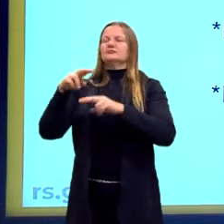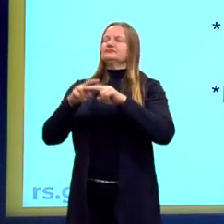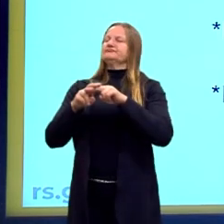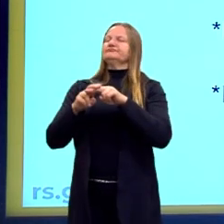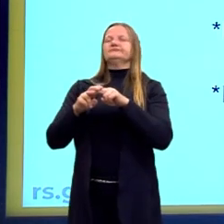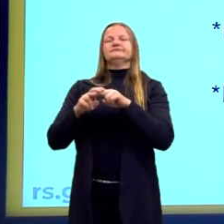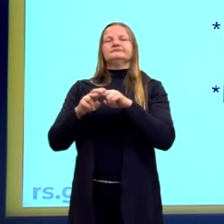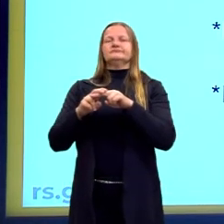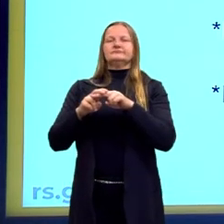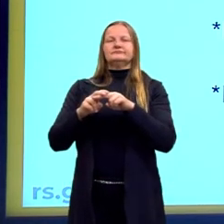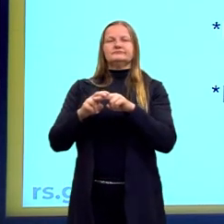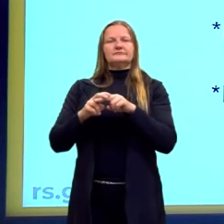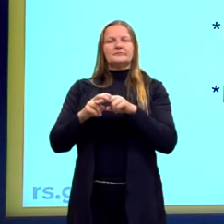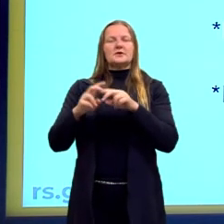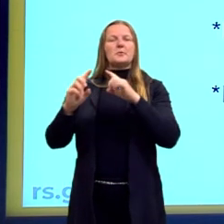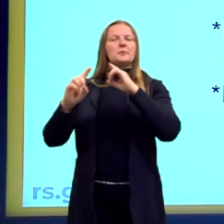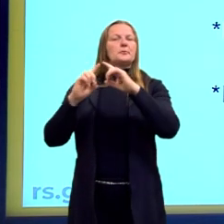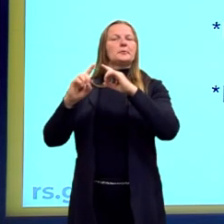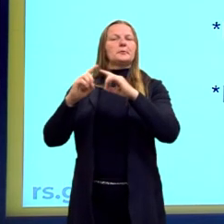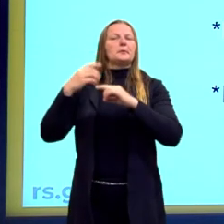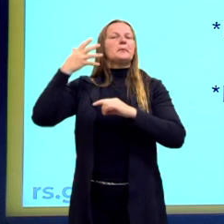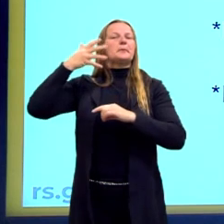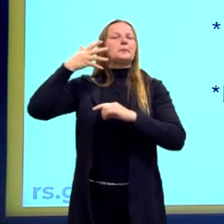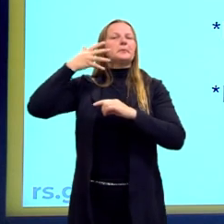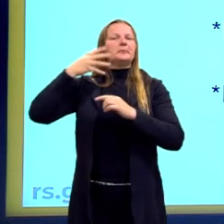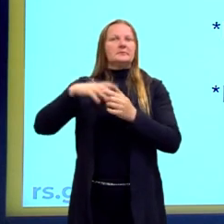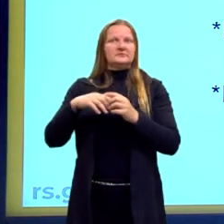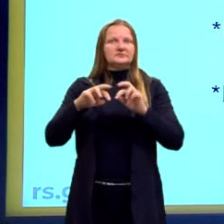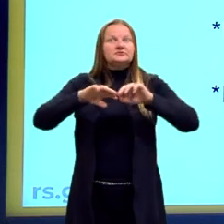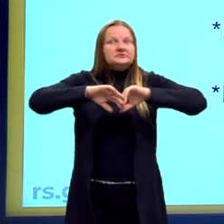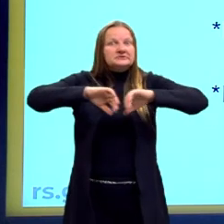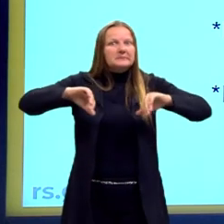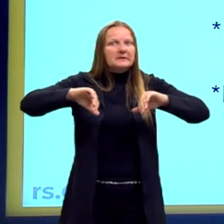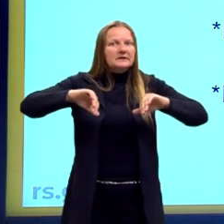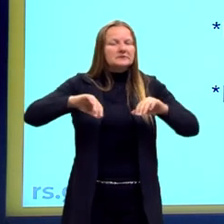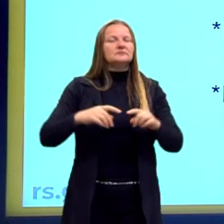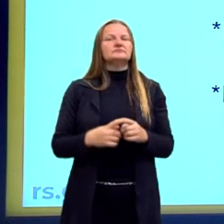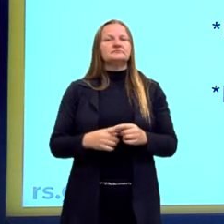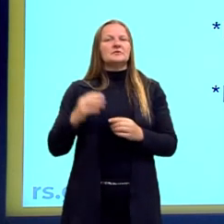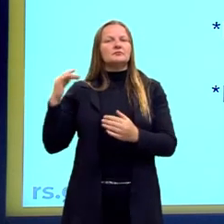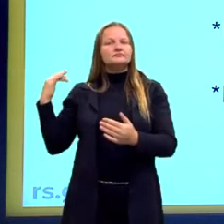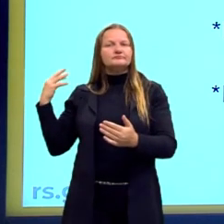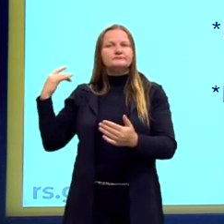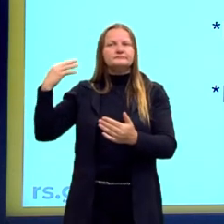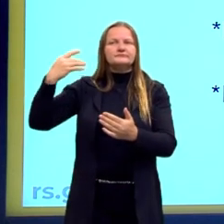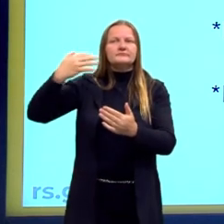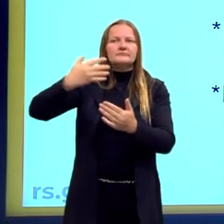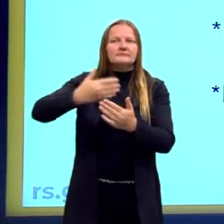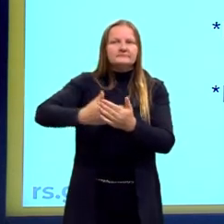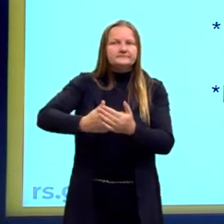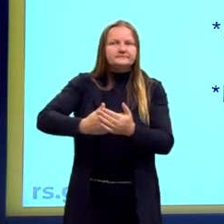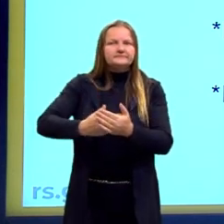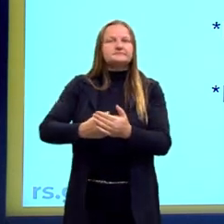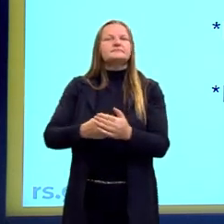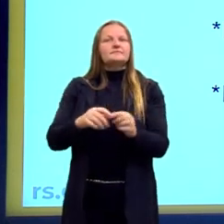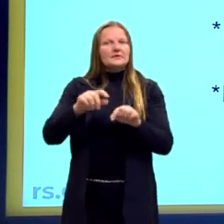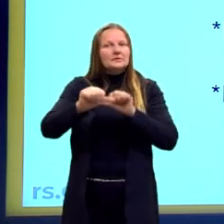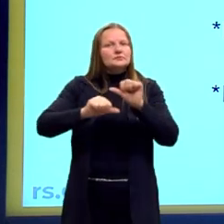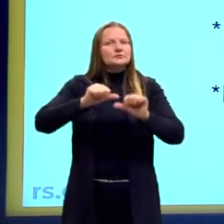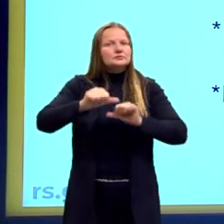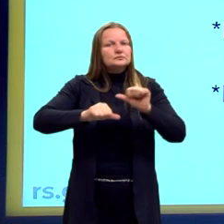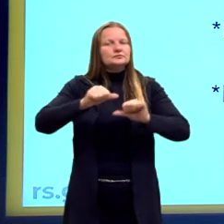ele não tem essa perspectiva que ela tem hoje. Ele foi mudando no decorrer da história. Olha, os romanos, eles faziam várias